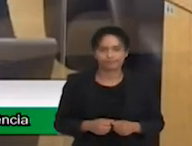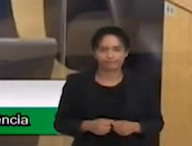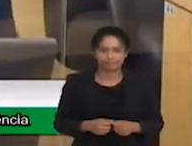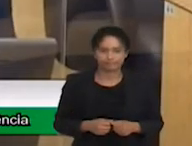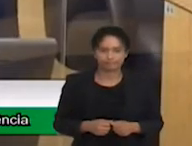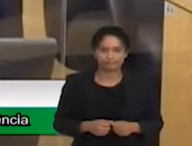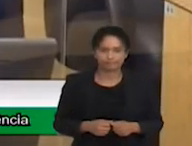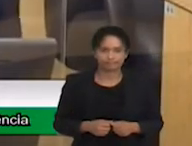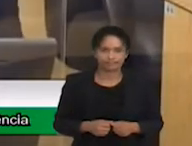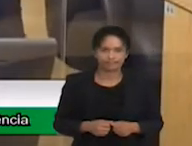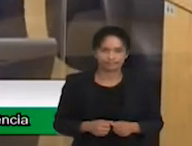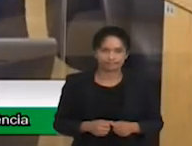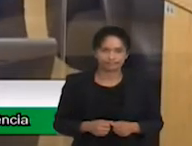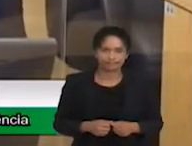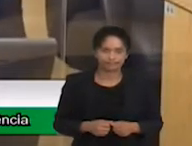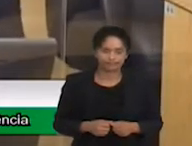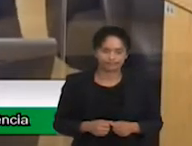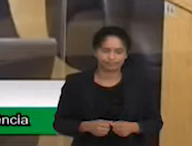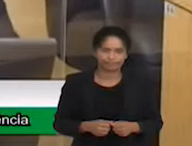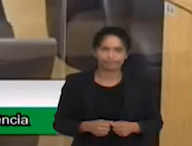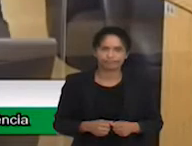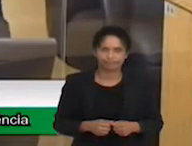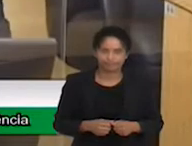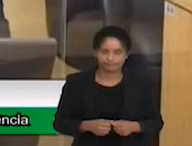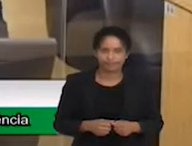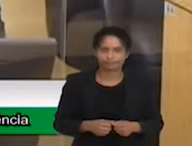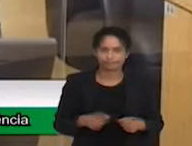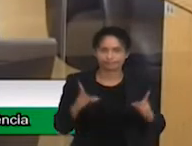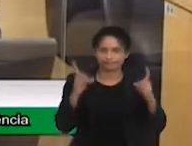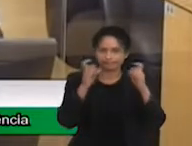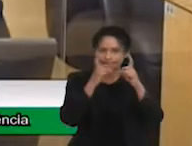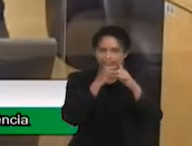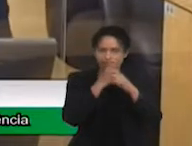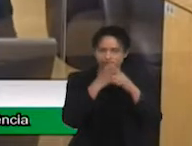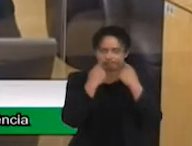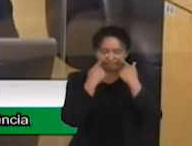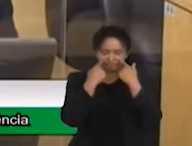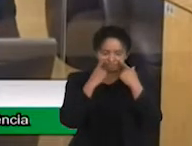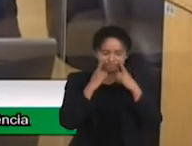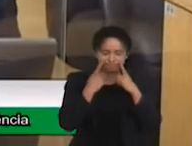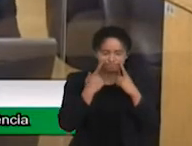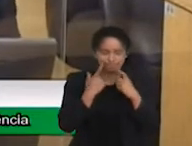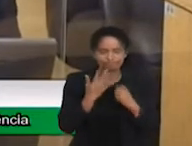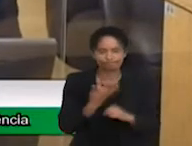É muito difícil mesmo, mas estou muito confiante que